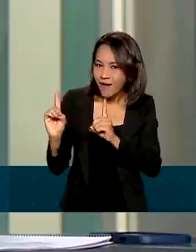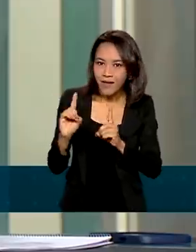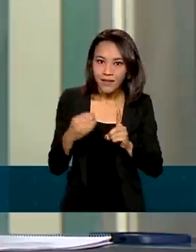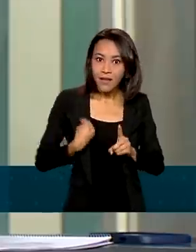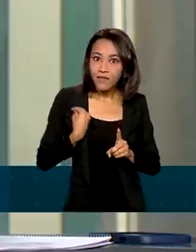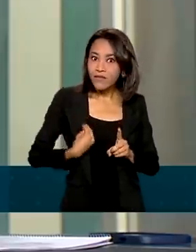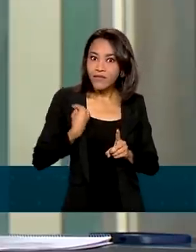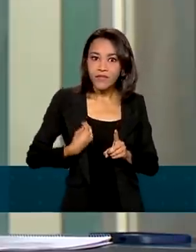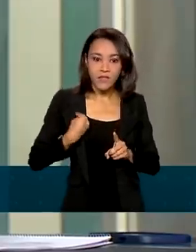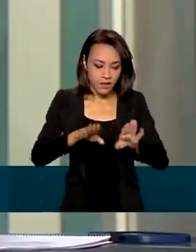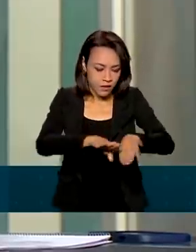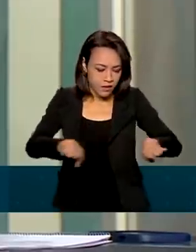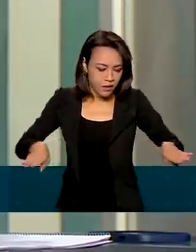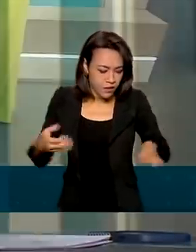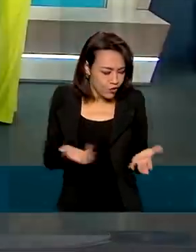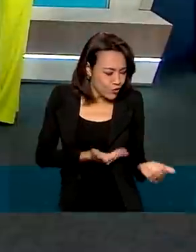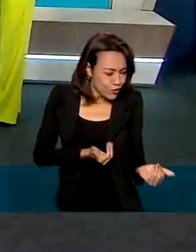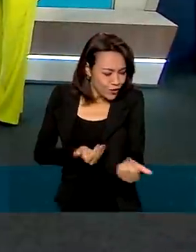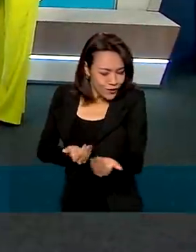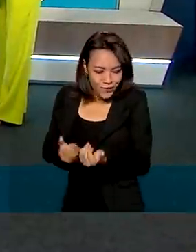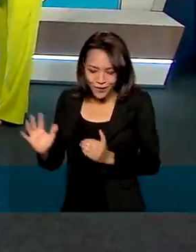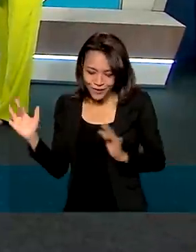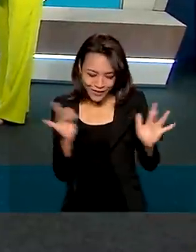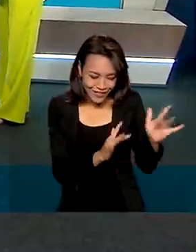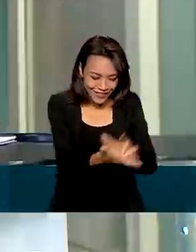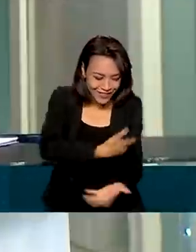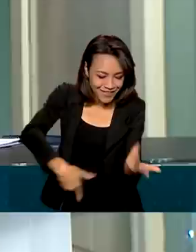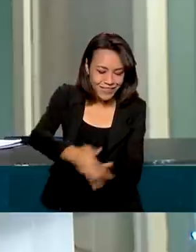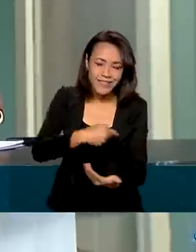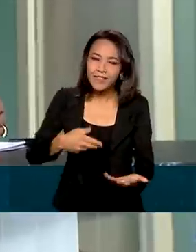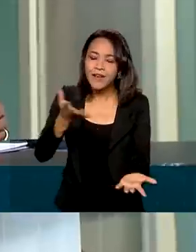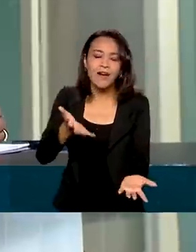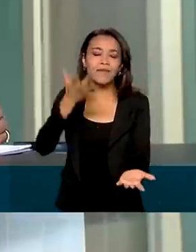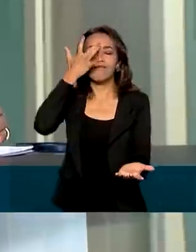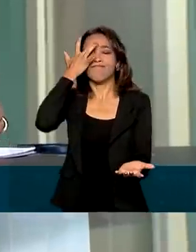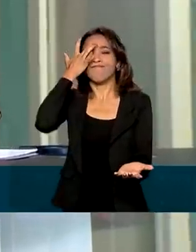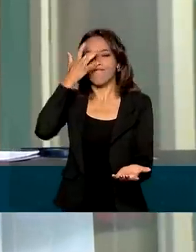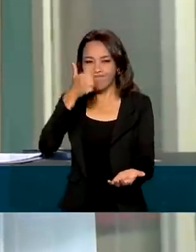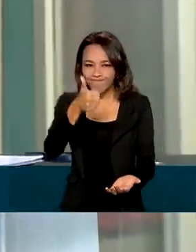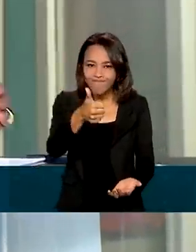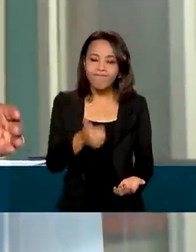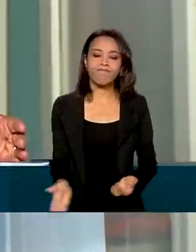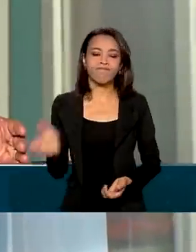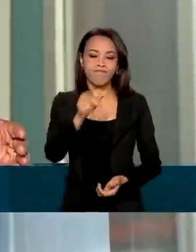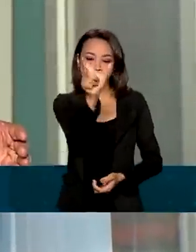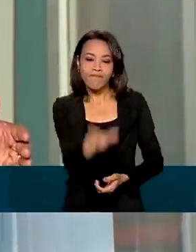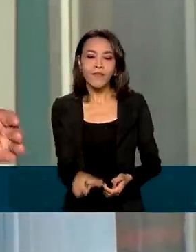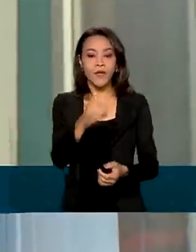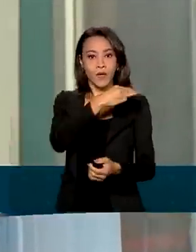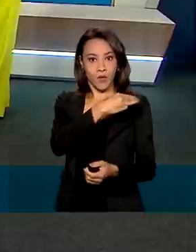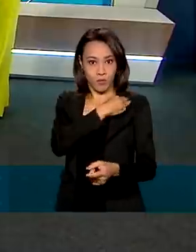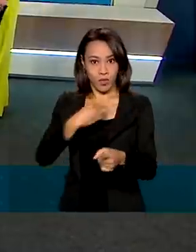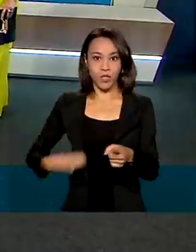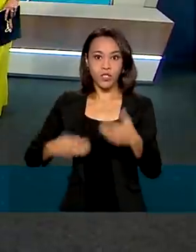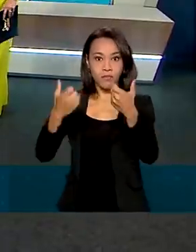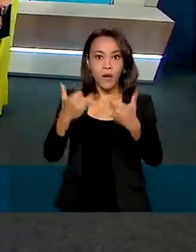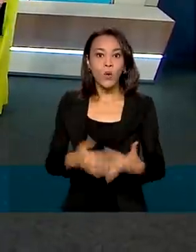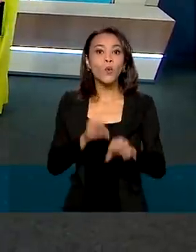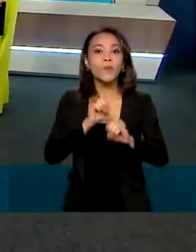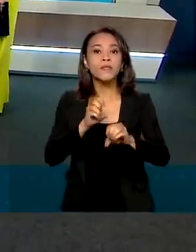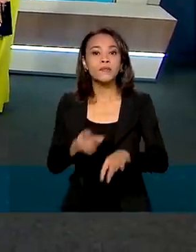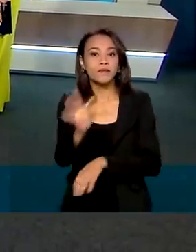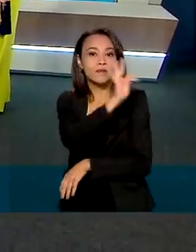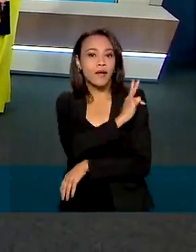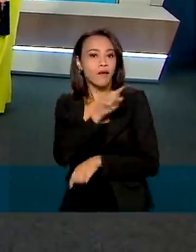crianças mais novas, é alguma coisa marcante. Segundo Milton Ribeiro, a educação técnica representa o